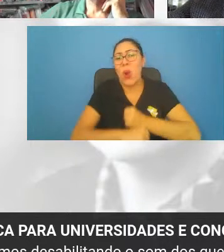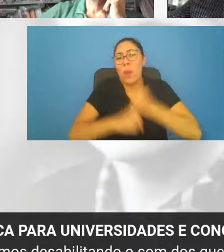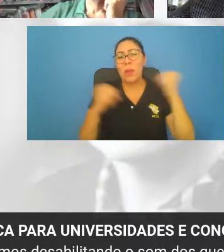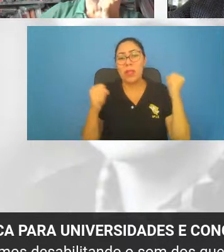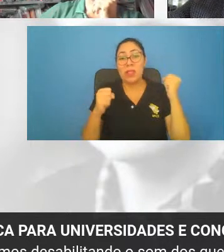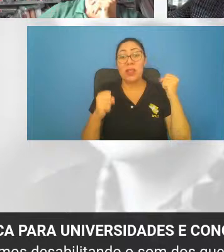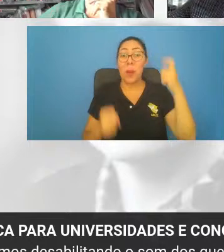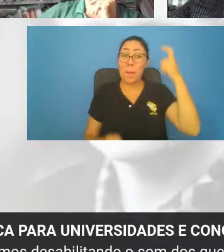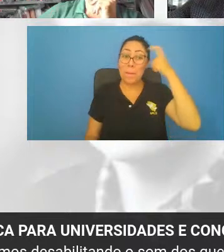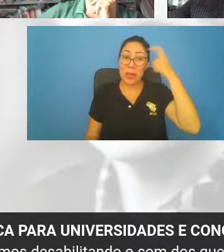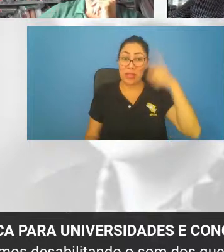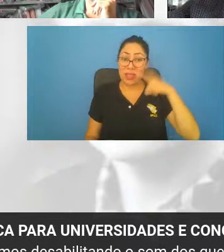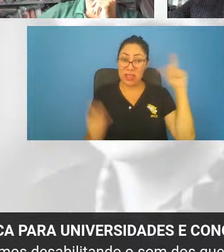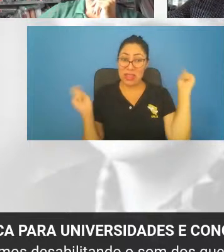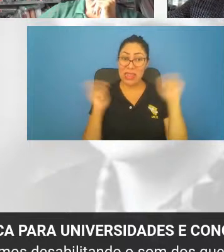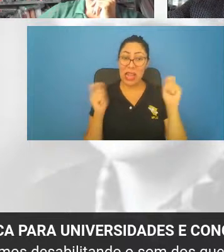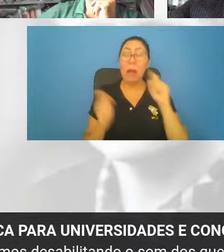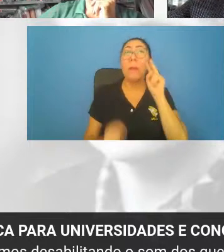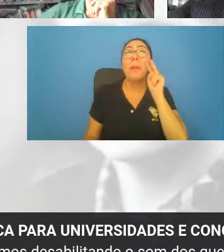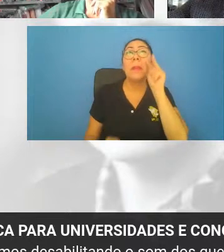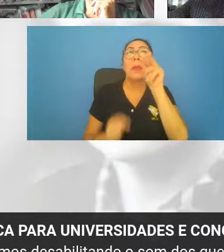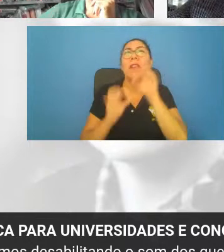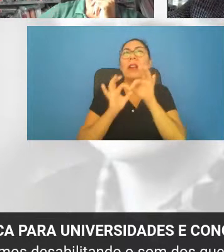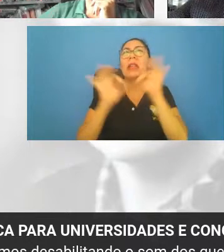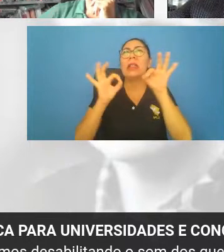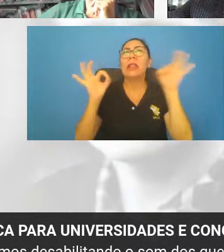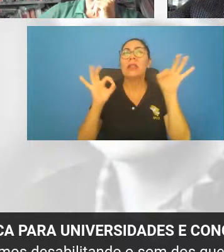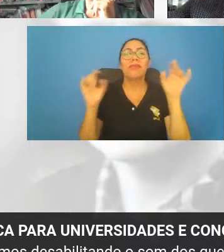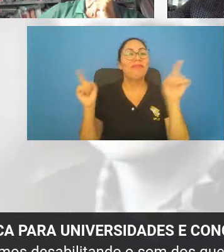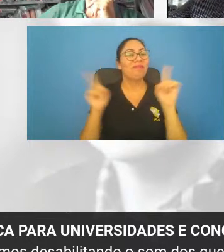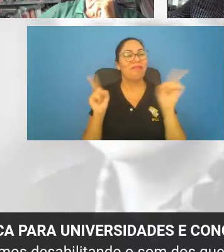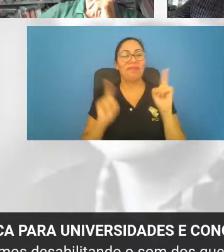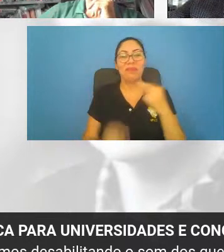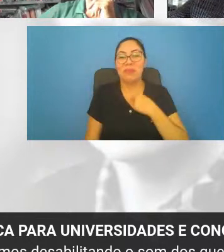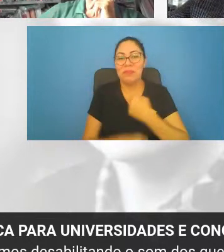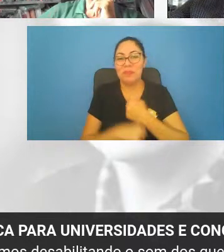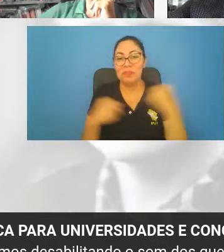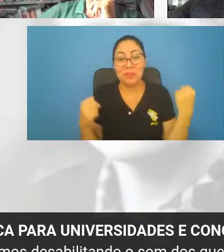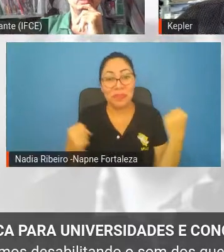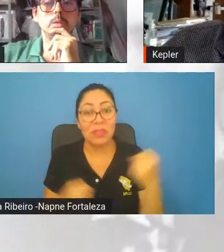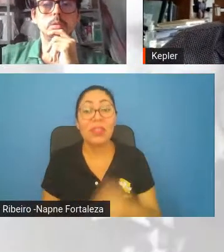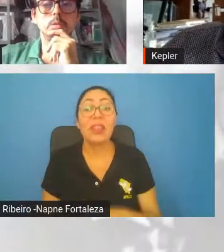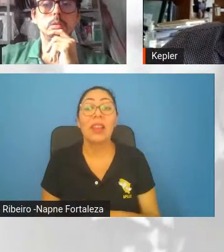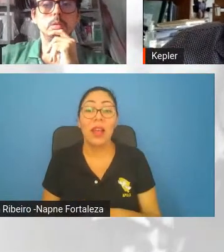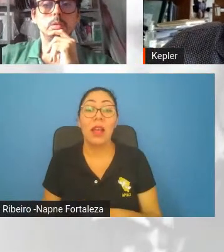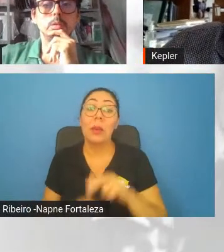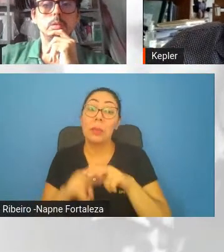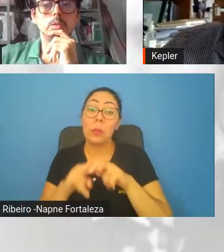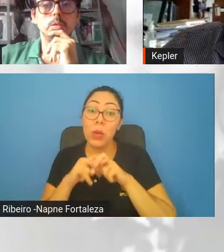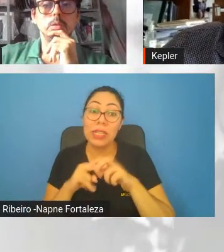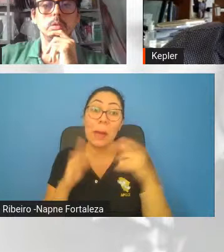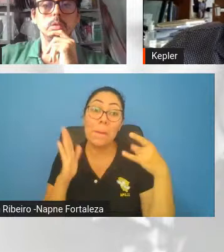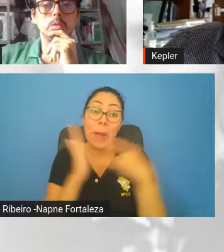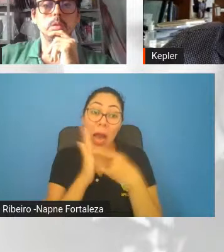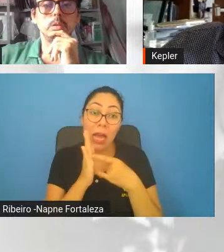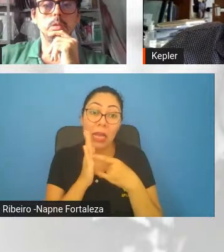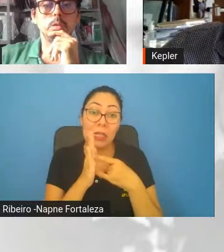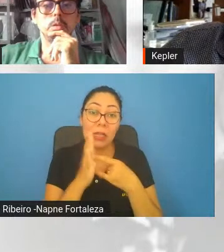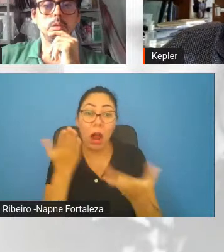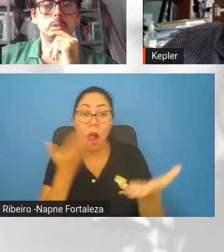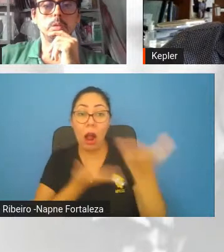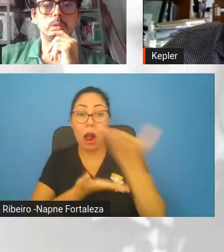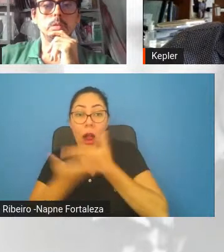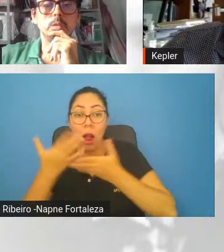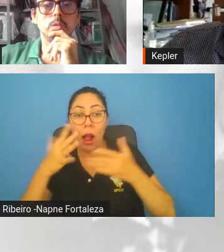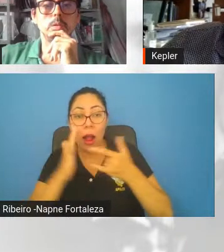bolha. E por quê? Porque a interação eletromagnética, ela tem uma velocidade infinita que é a velocidade da luz.